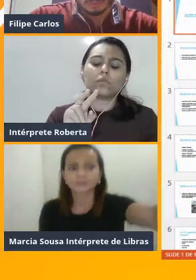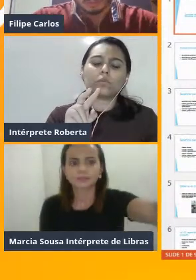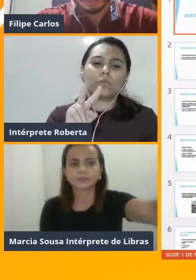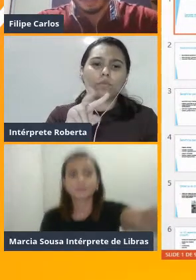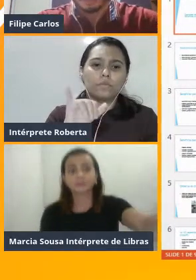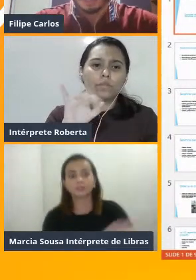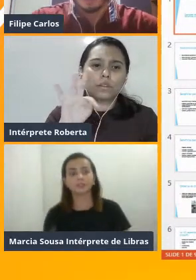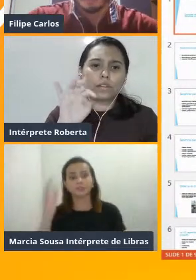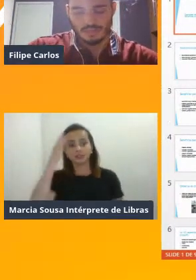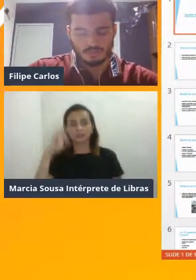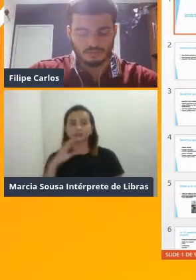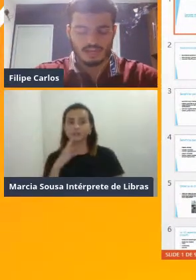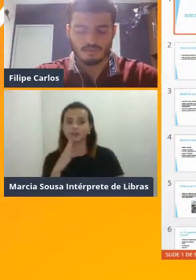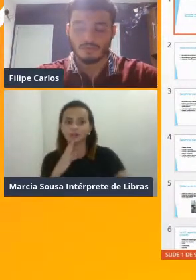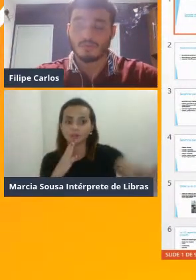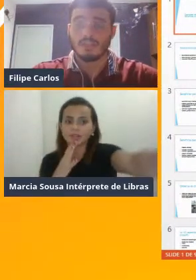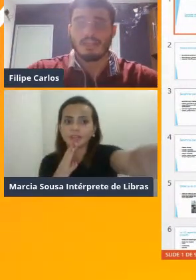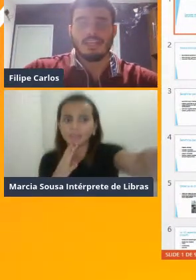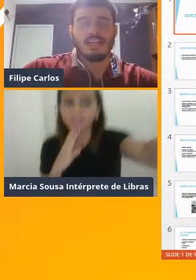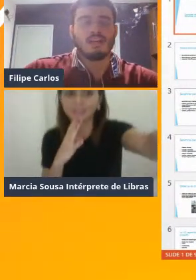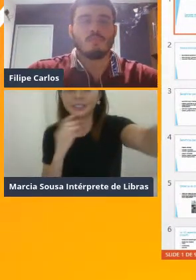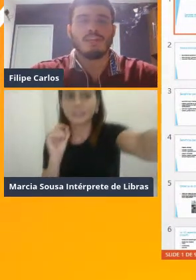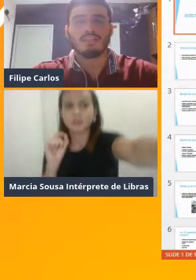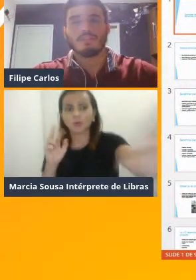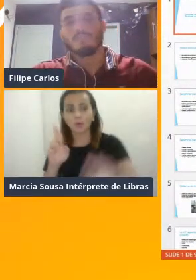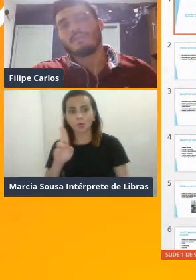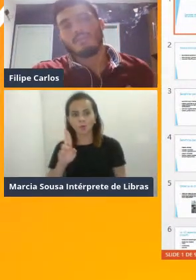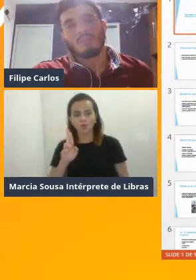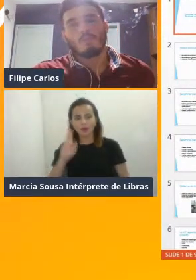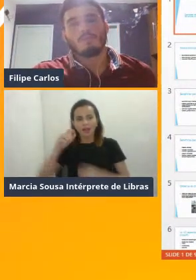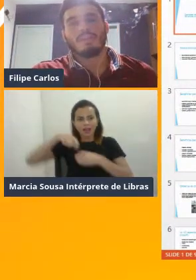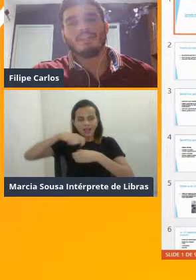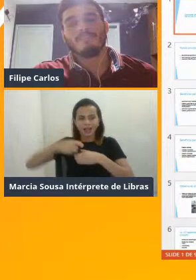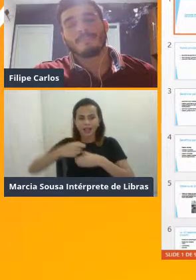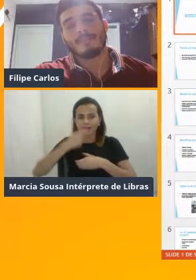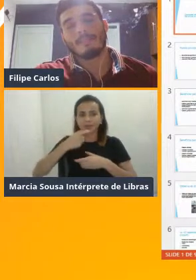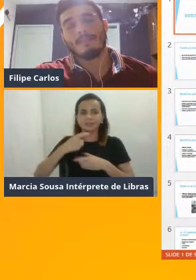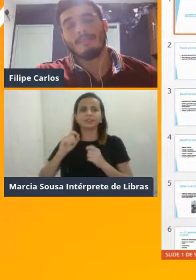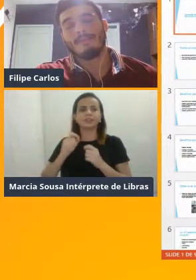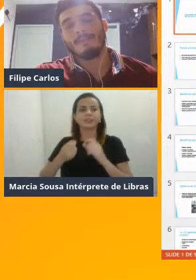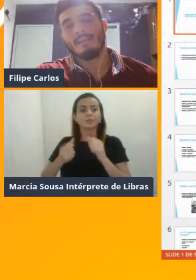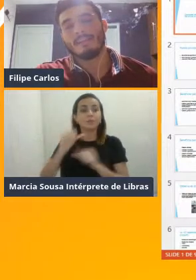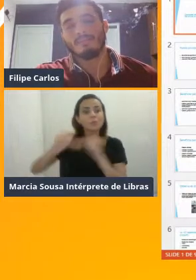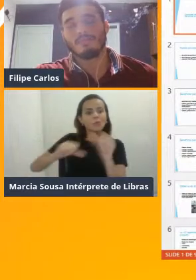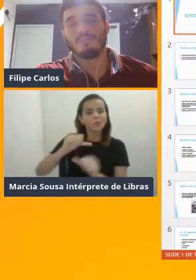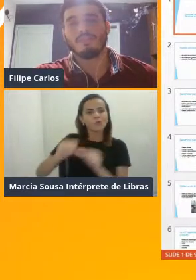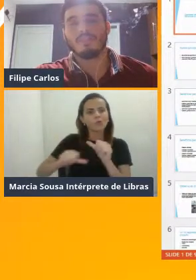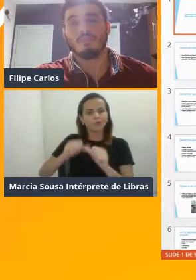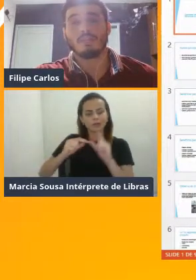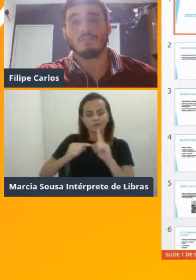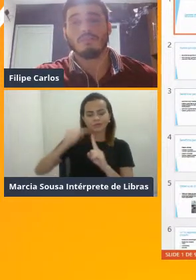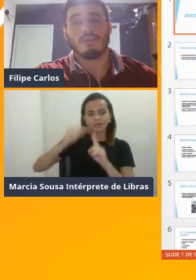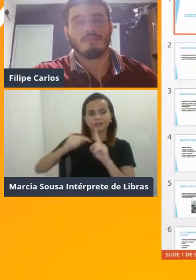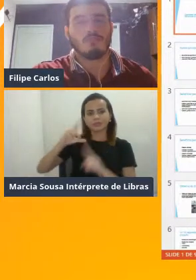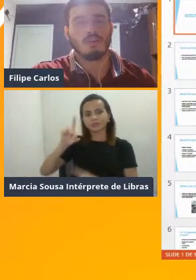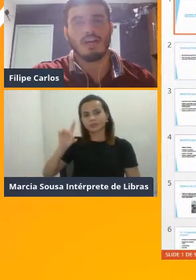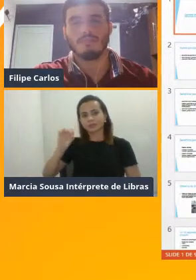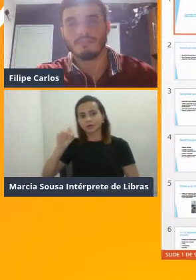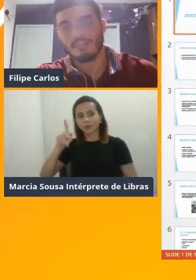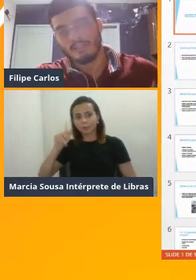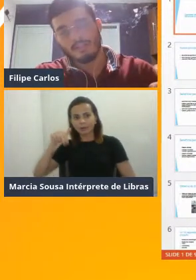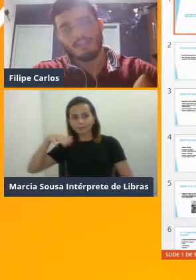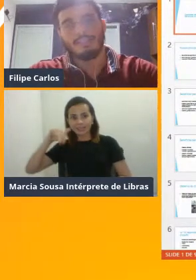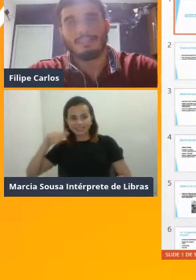centro de recompensa do cérebro, que ela aumenta a circulação da dopamina e assim você se sente mais motivado,